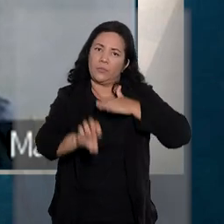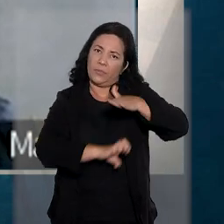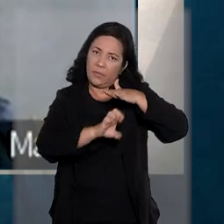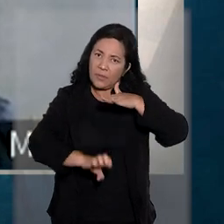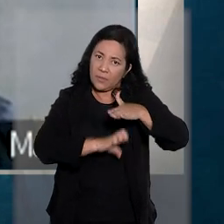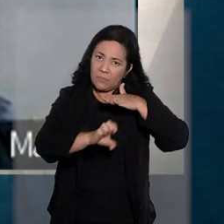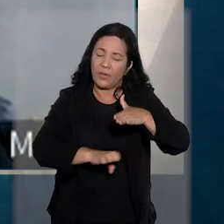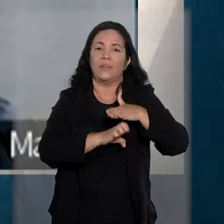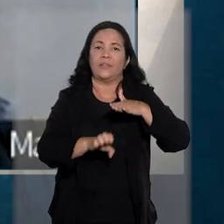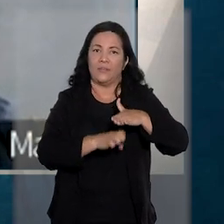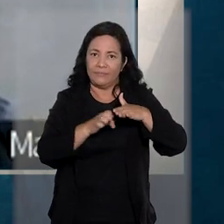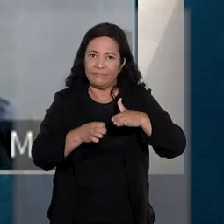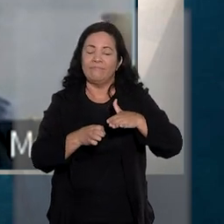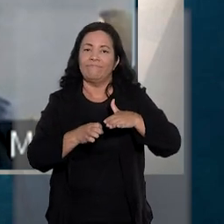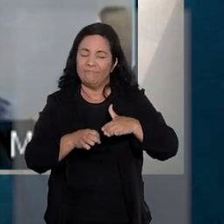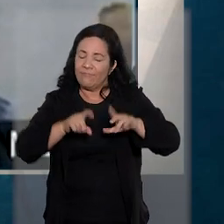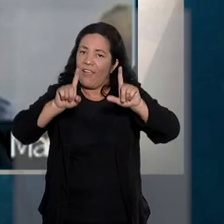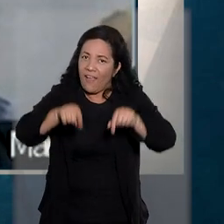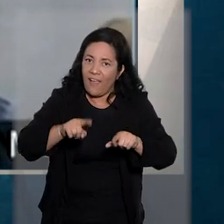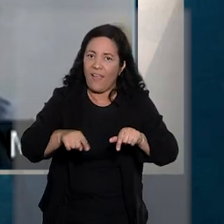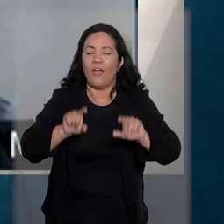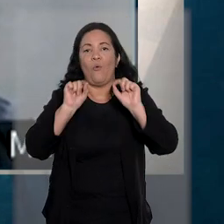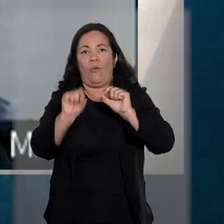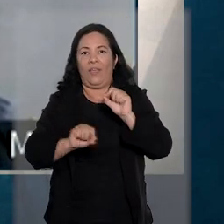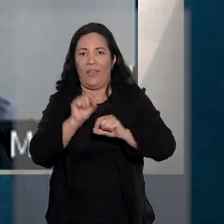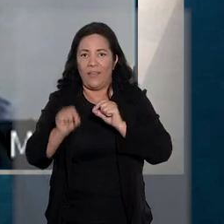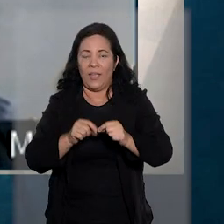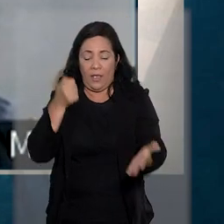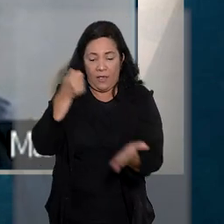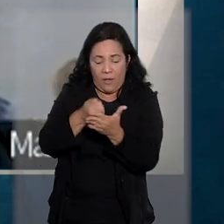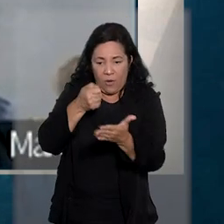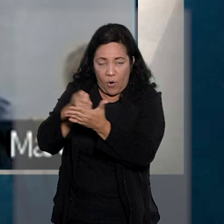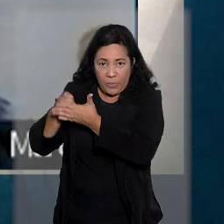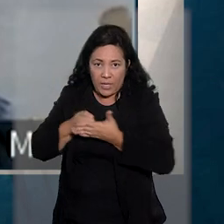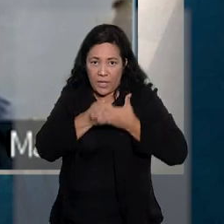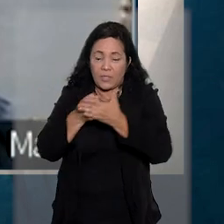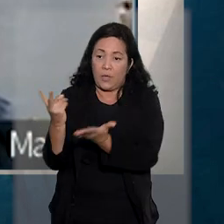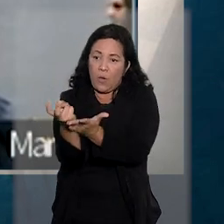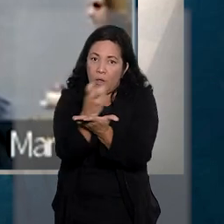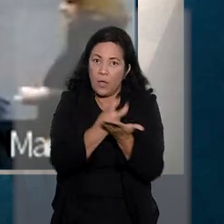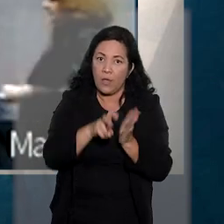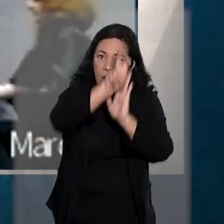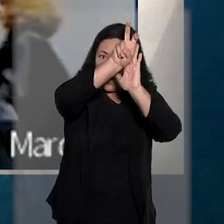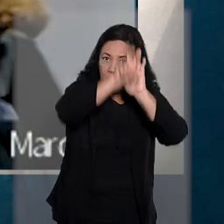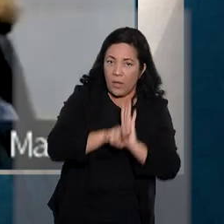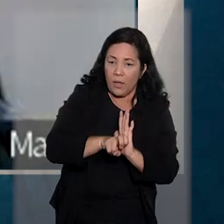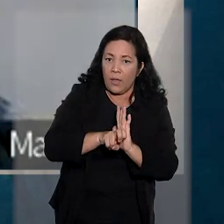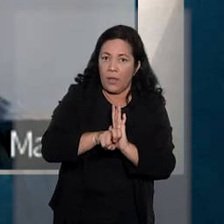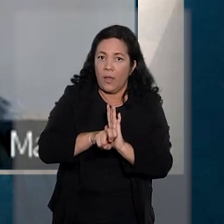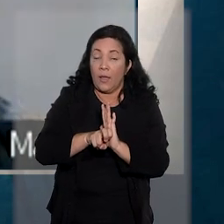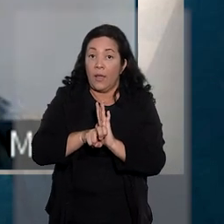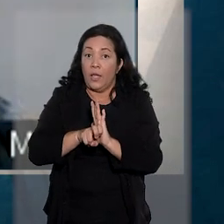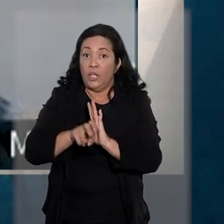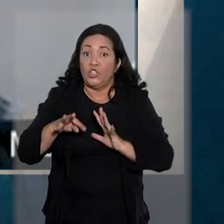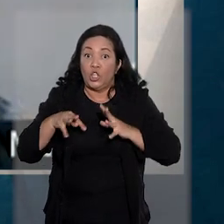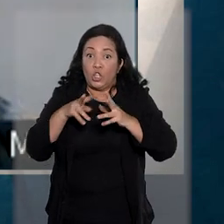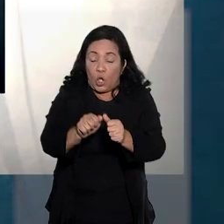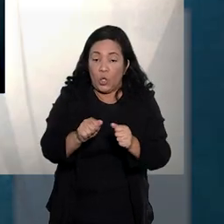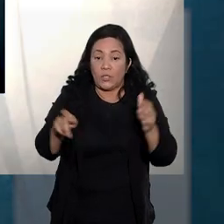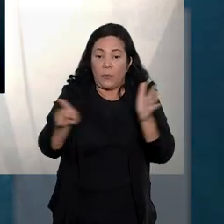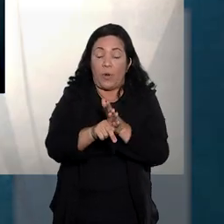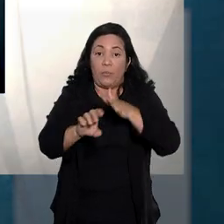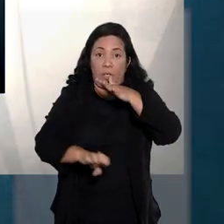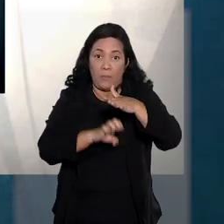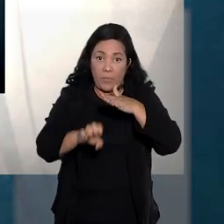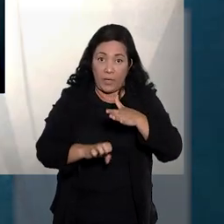a determinado estabelecimento constituem, na verdade, obrigação tributária da sociedade empresária como um todo.